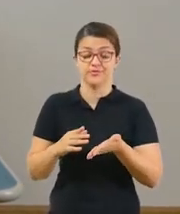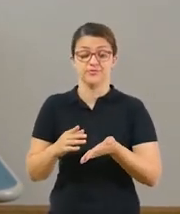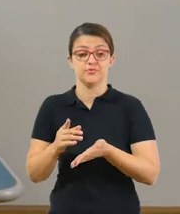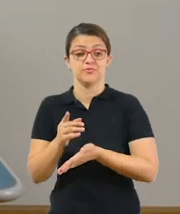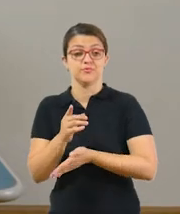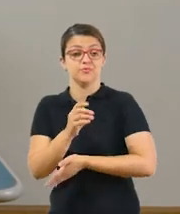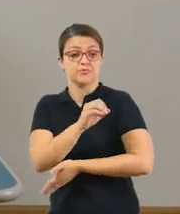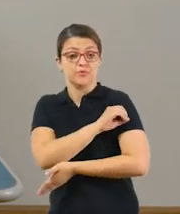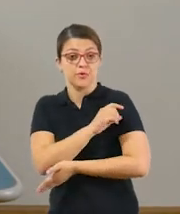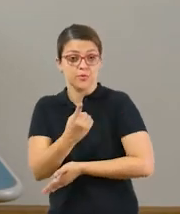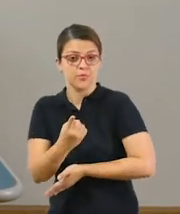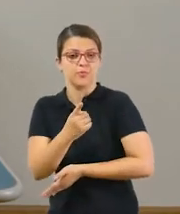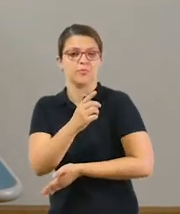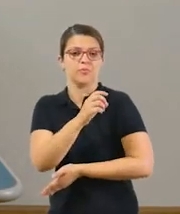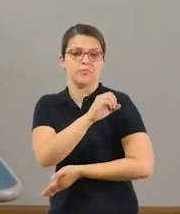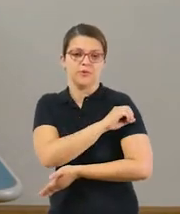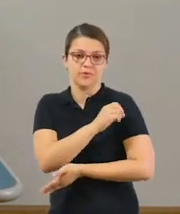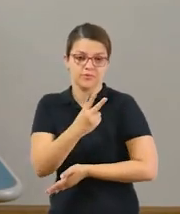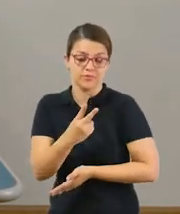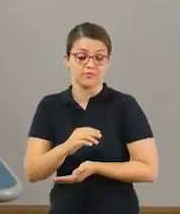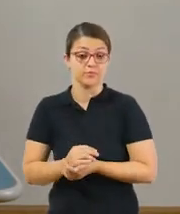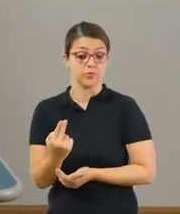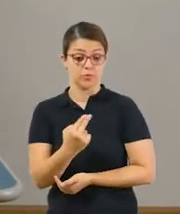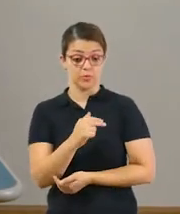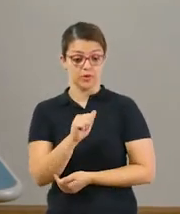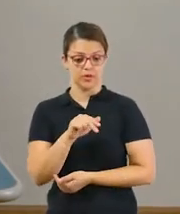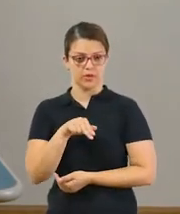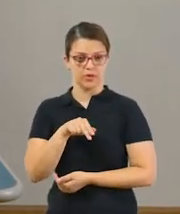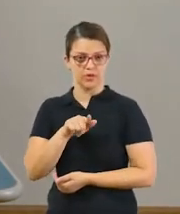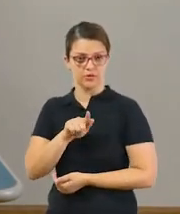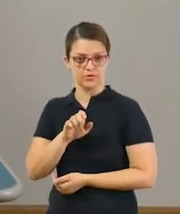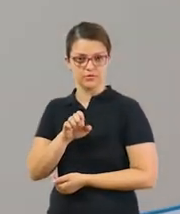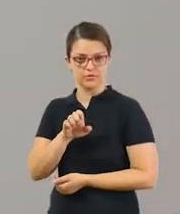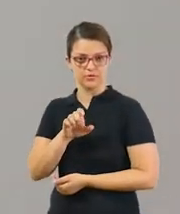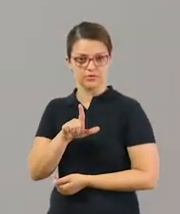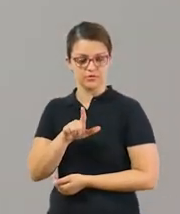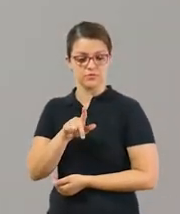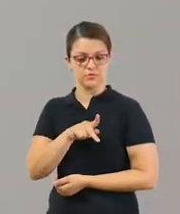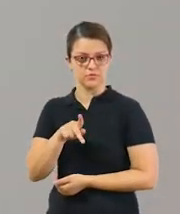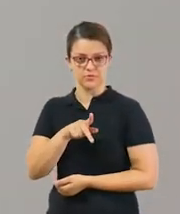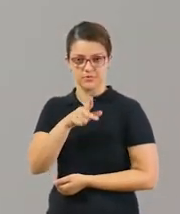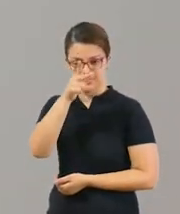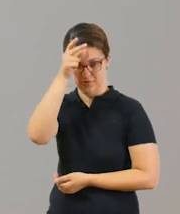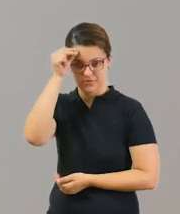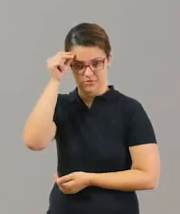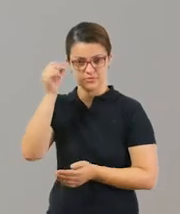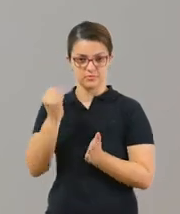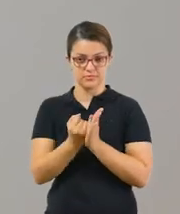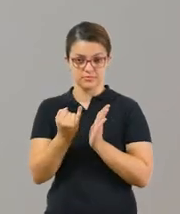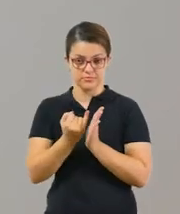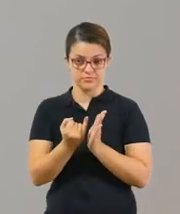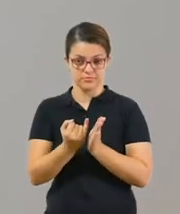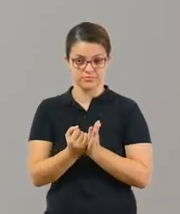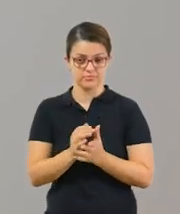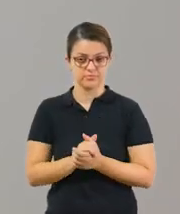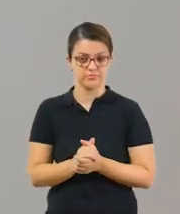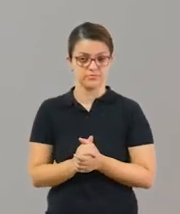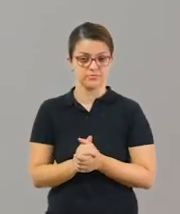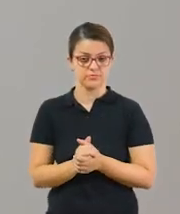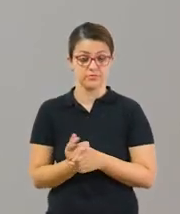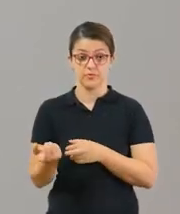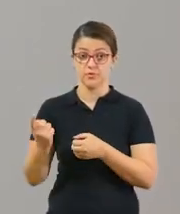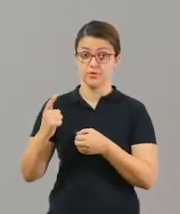Pré 1 e para o Pré 2. Sou a professora Angel, aqui do município de Itapevi. As atividades, então, para o Pré 1 e Pré 2, nós vamos